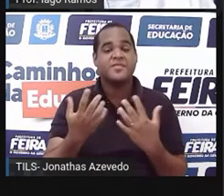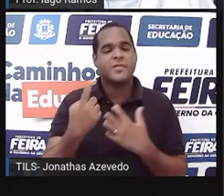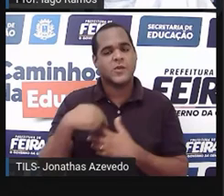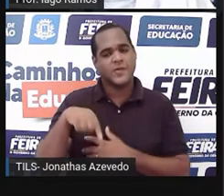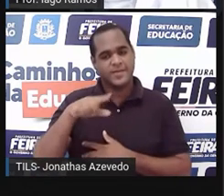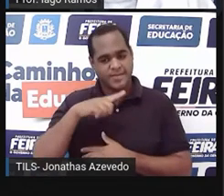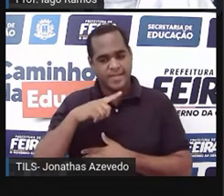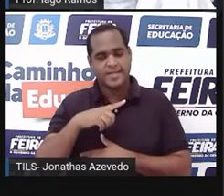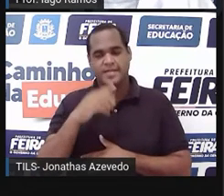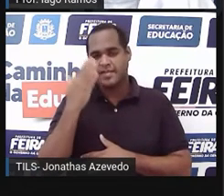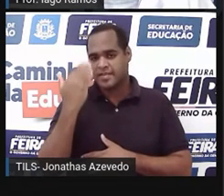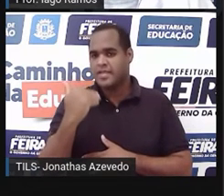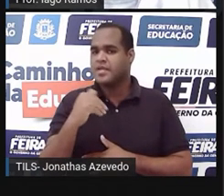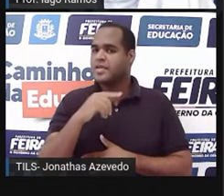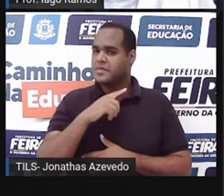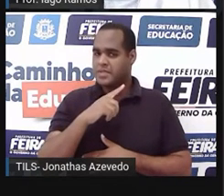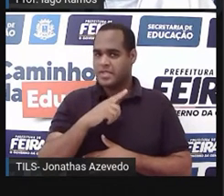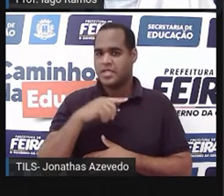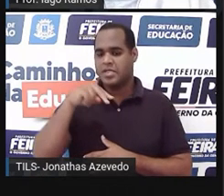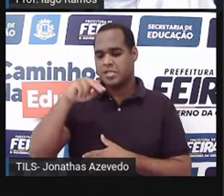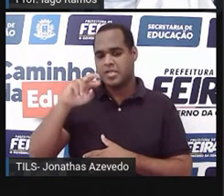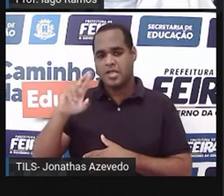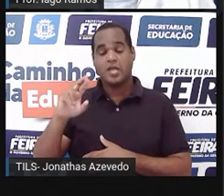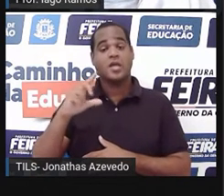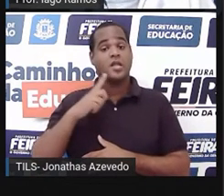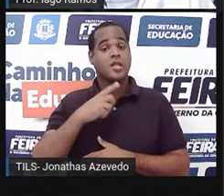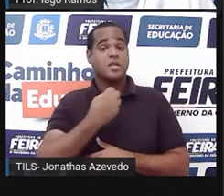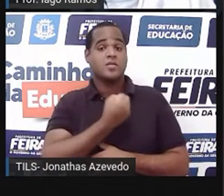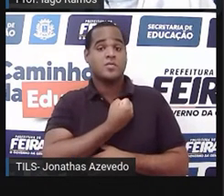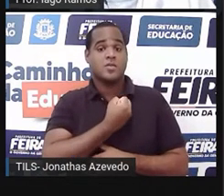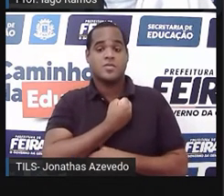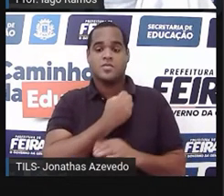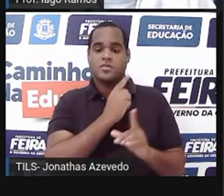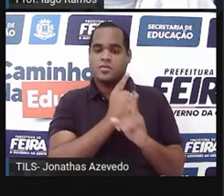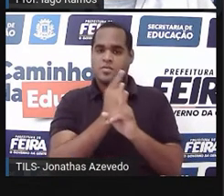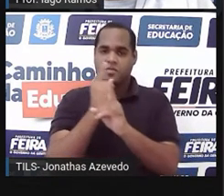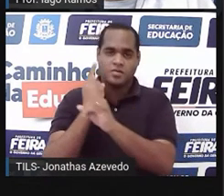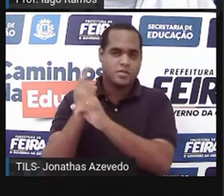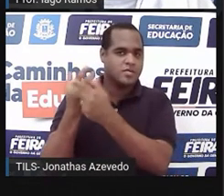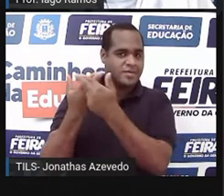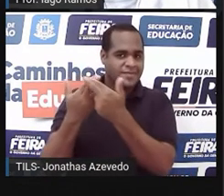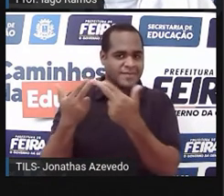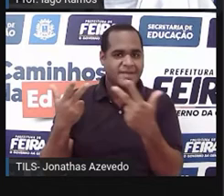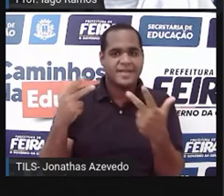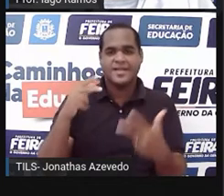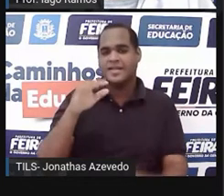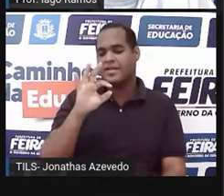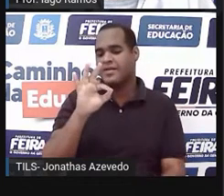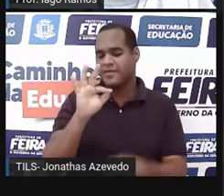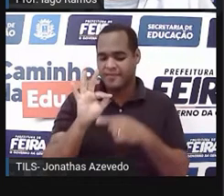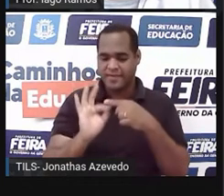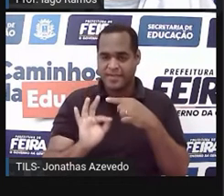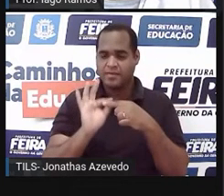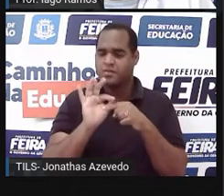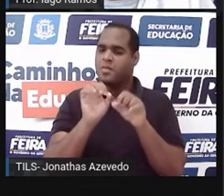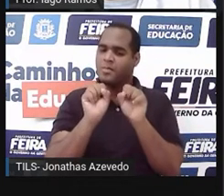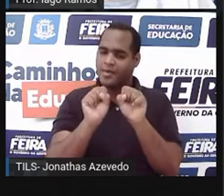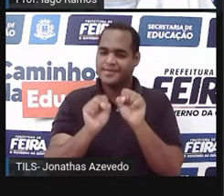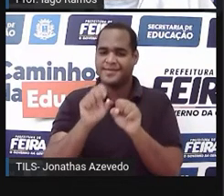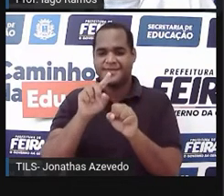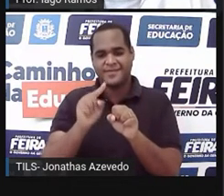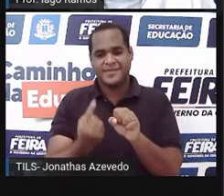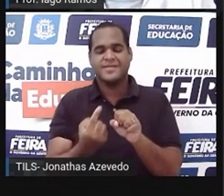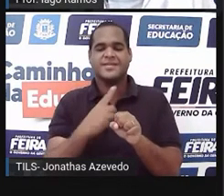sabe que os números racionais são aqueles que a gente encontra das frações e podem ter vírgula, tá bom?